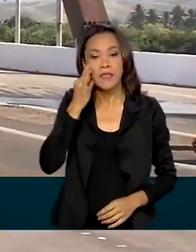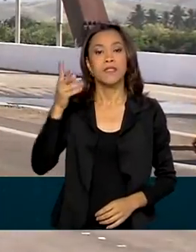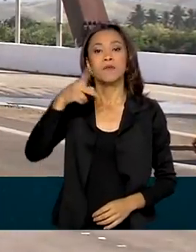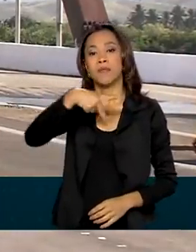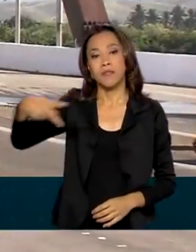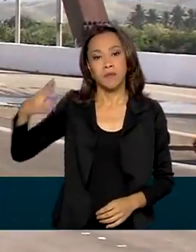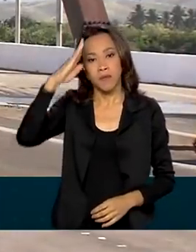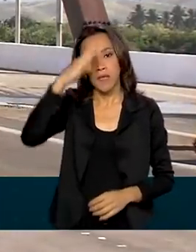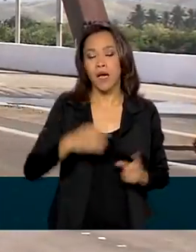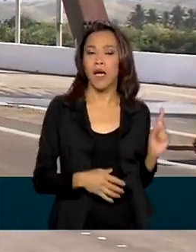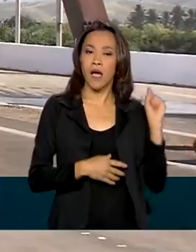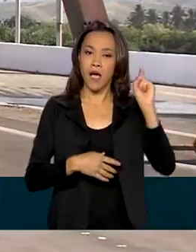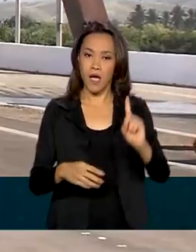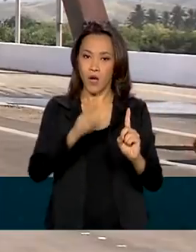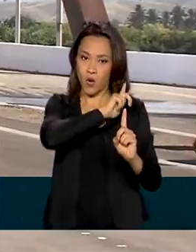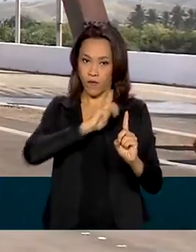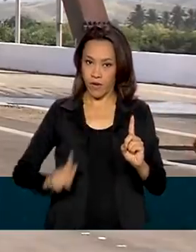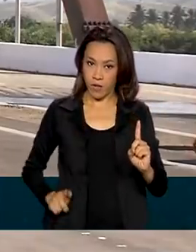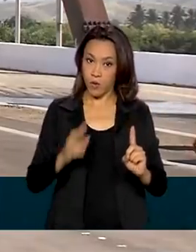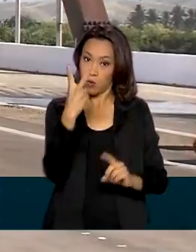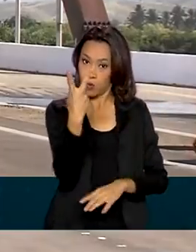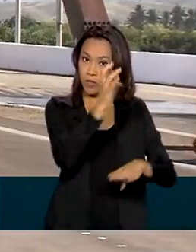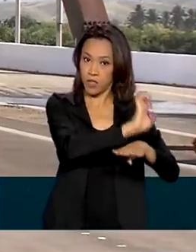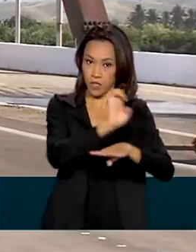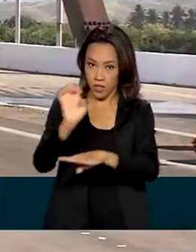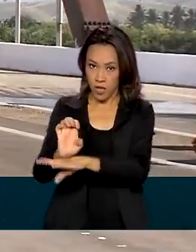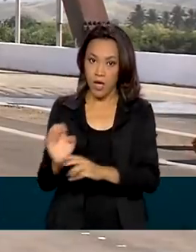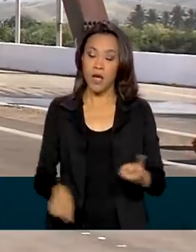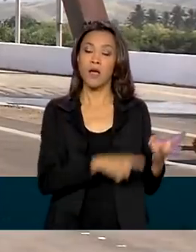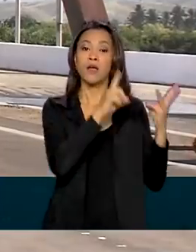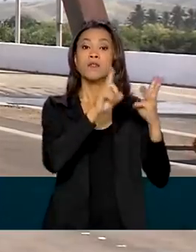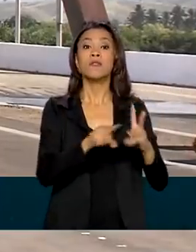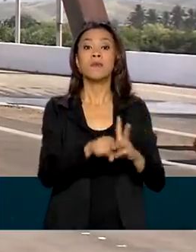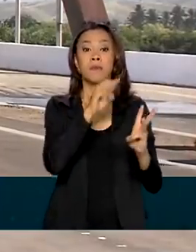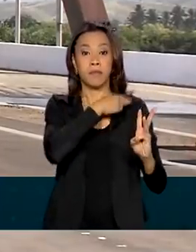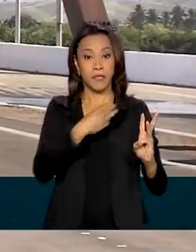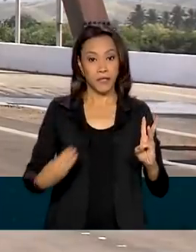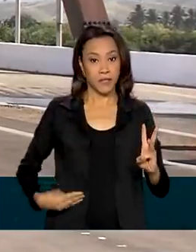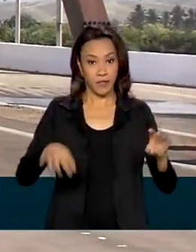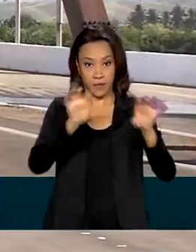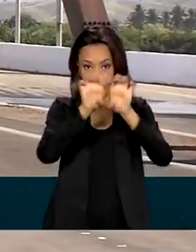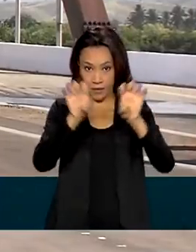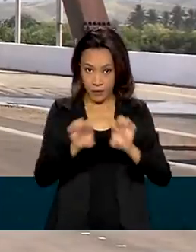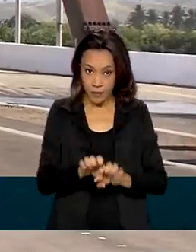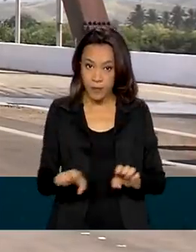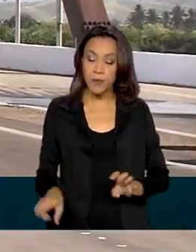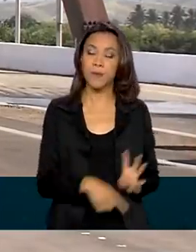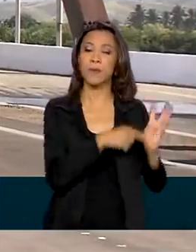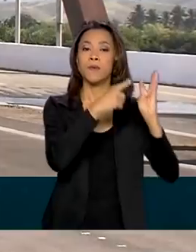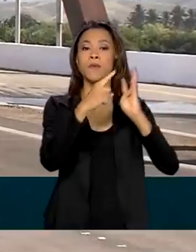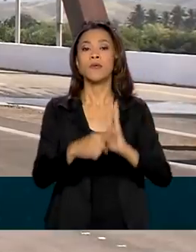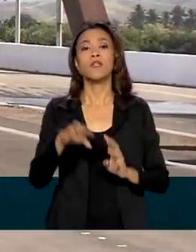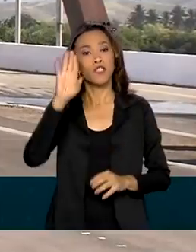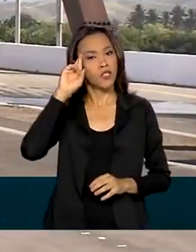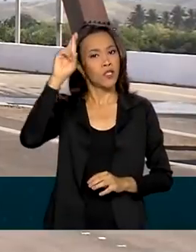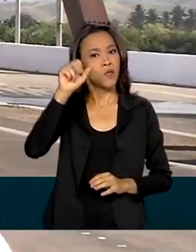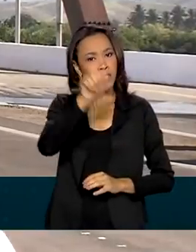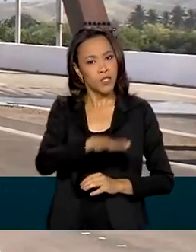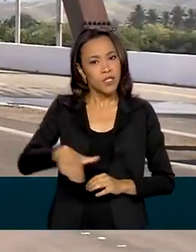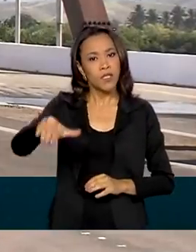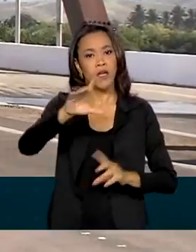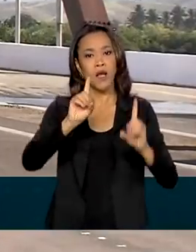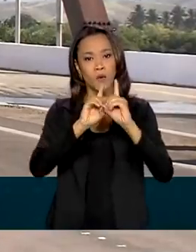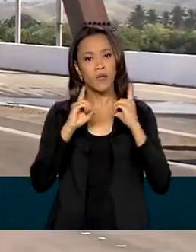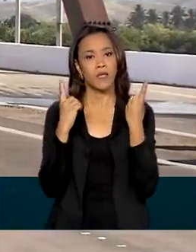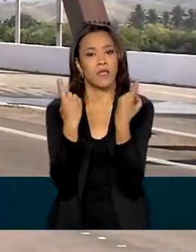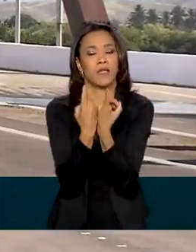governadores de Sergipe e de Alagoas, do ministro da Infraestrutura, o Tarcísio Gomes, do diretor-geral do DENIT, o general